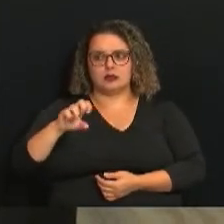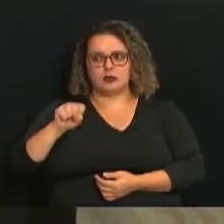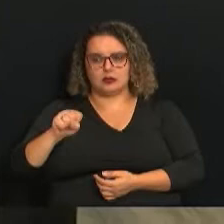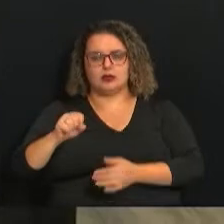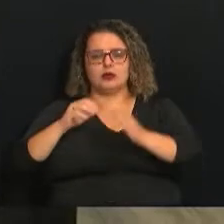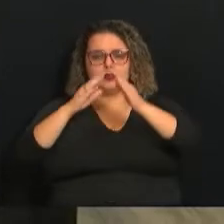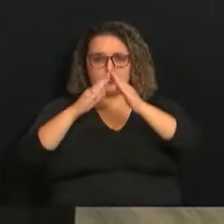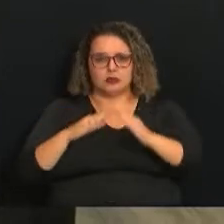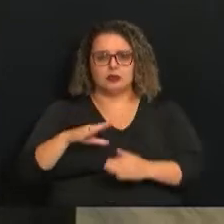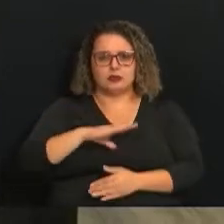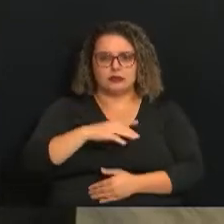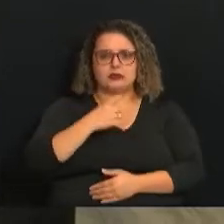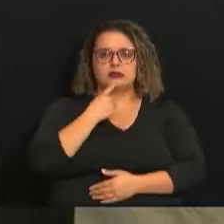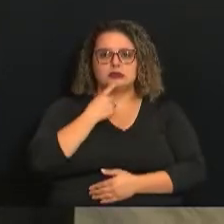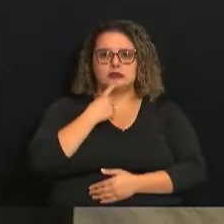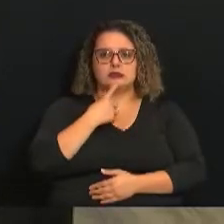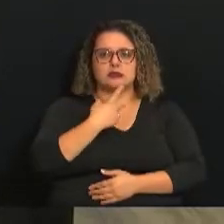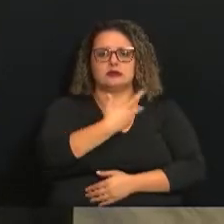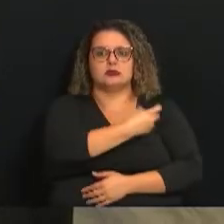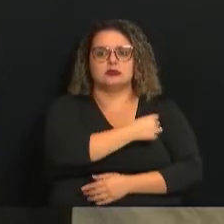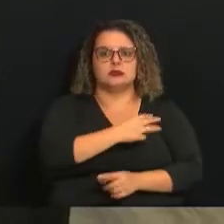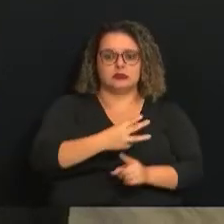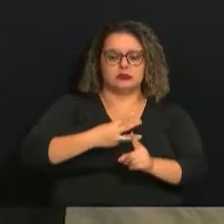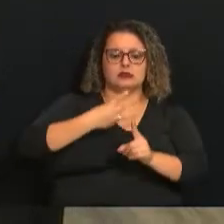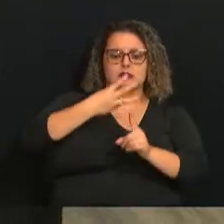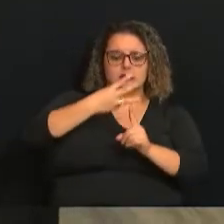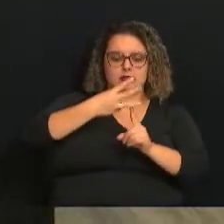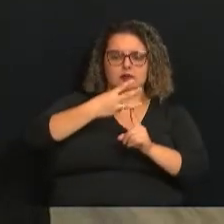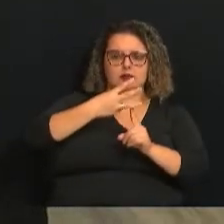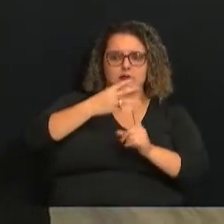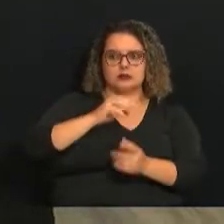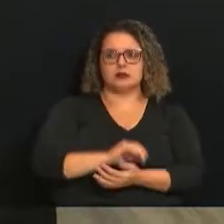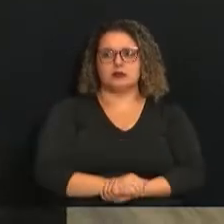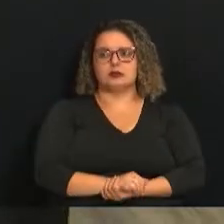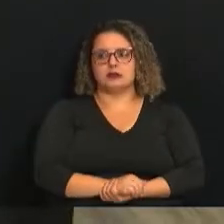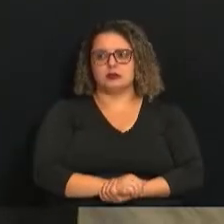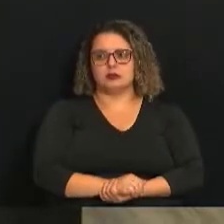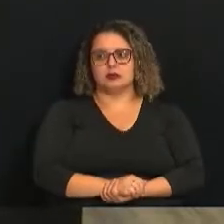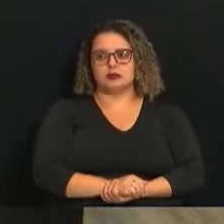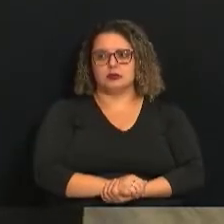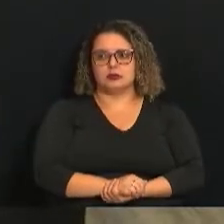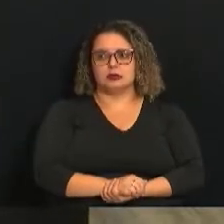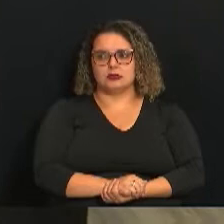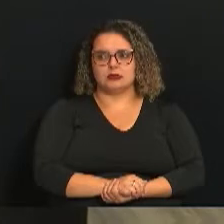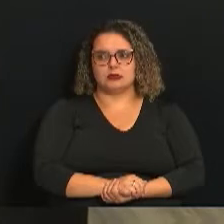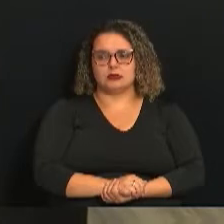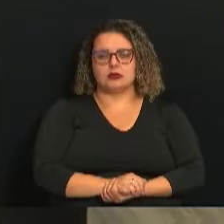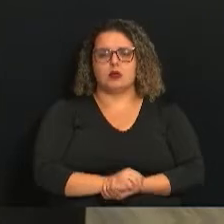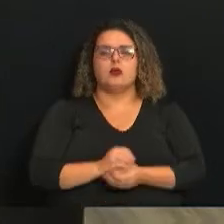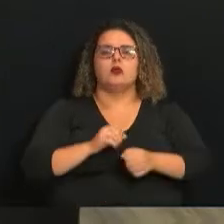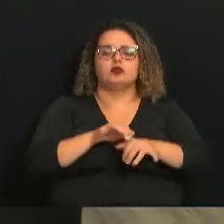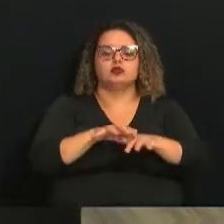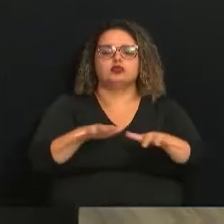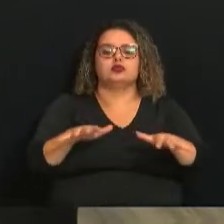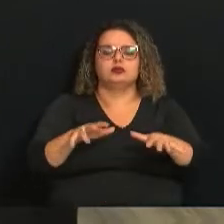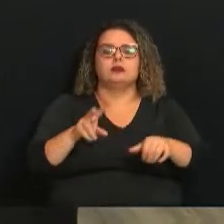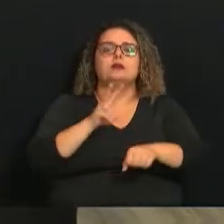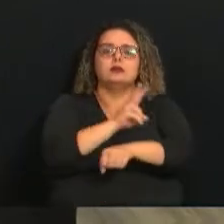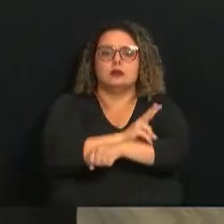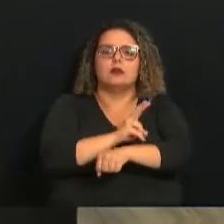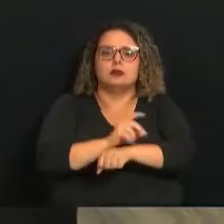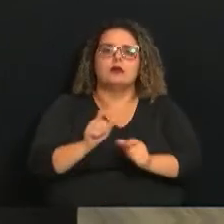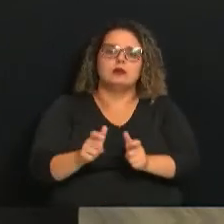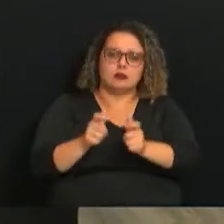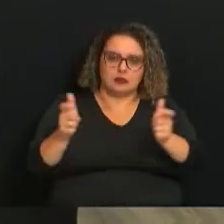da cidade que tomaram já a dose adicional. Ou seja, 3 doses da vacina, seja, uma cobertura, uma proteção maior em